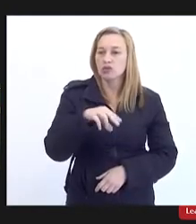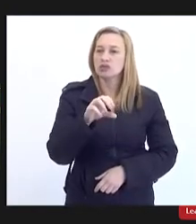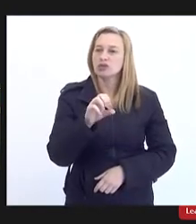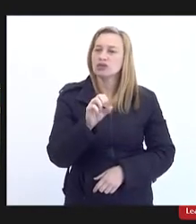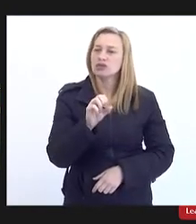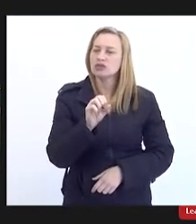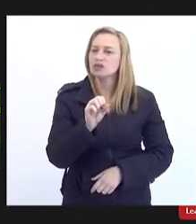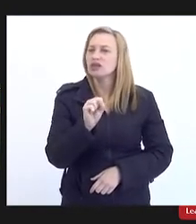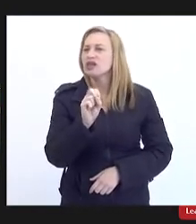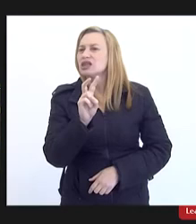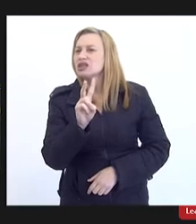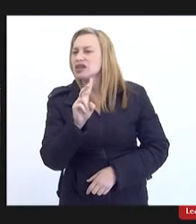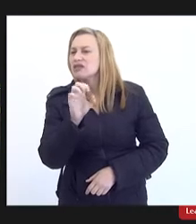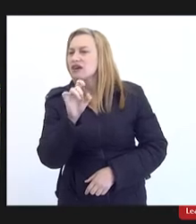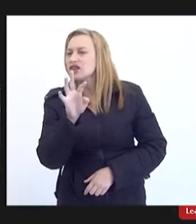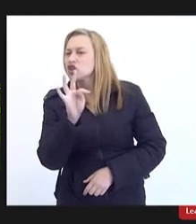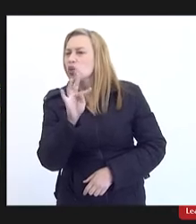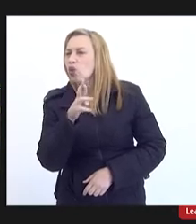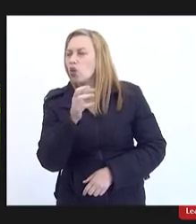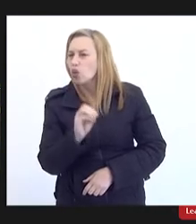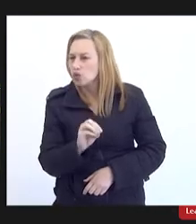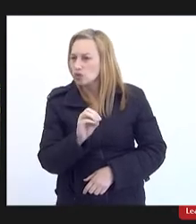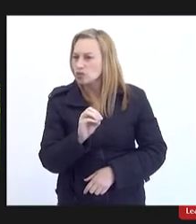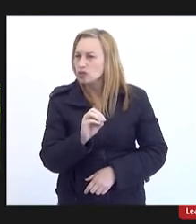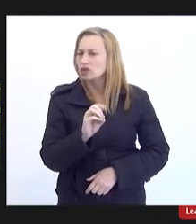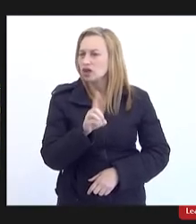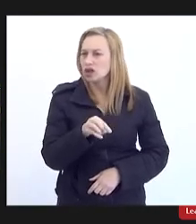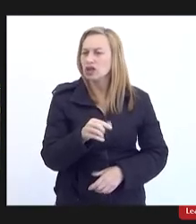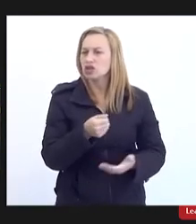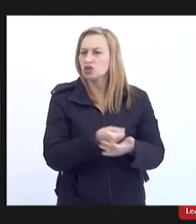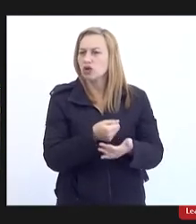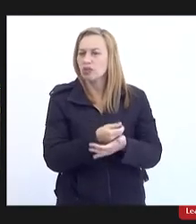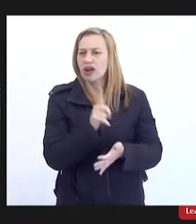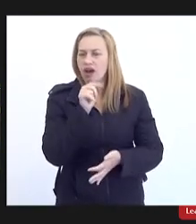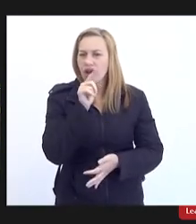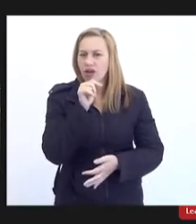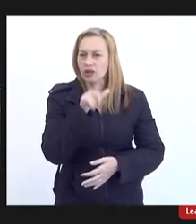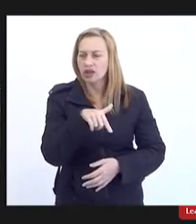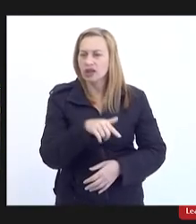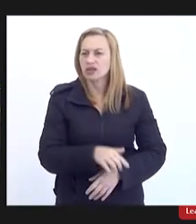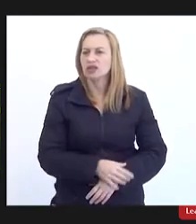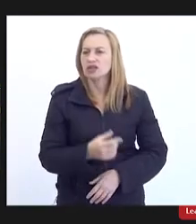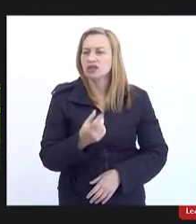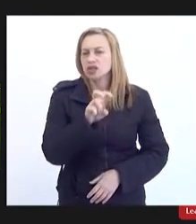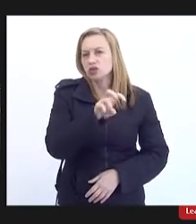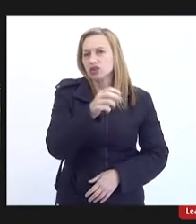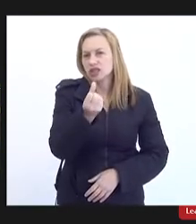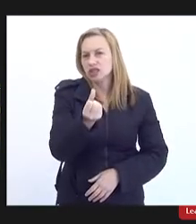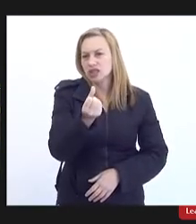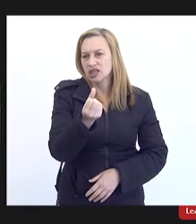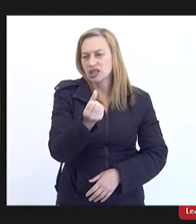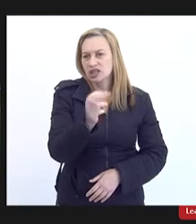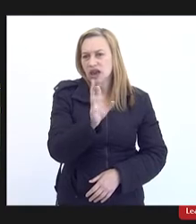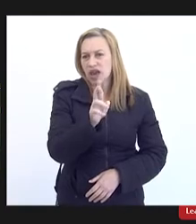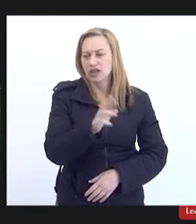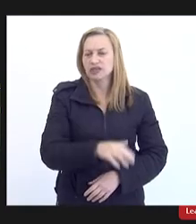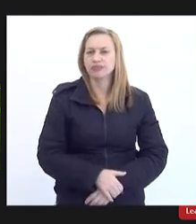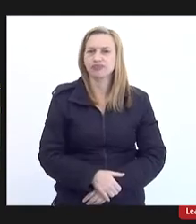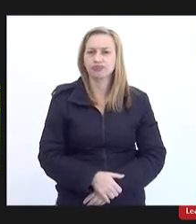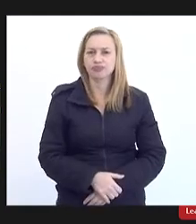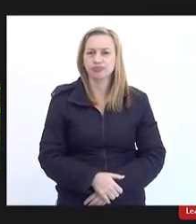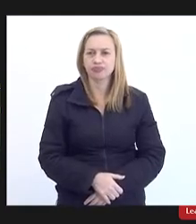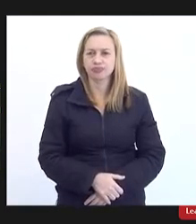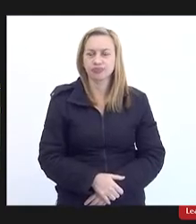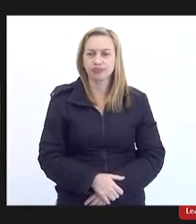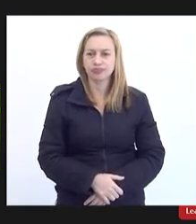cobram 52 reais pela água pela taxa mínima né 56 reais pela taxa mínima é